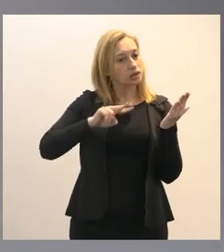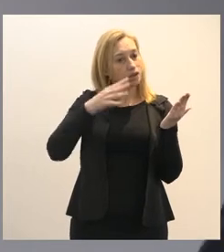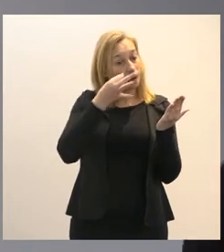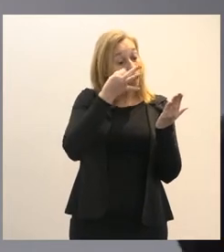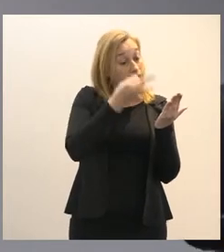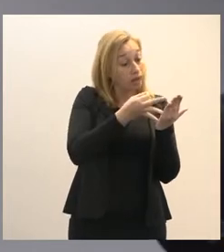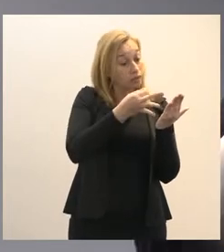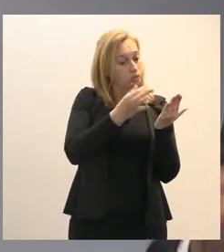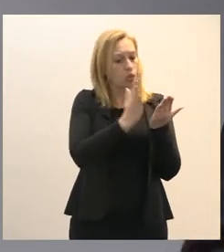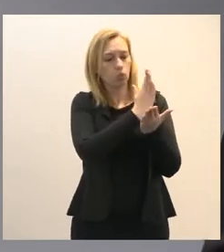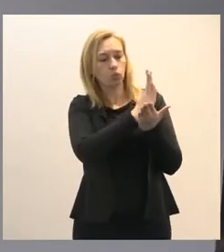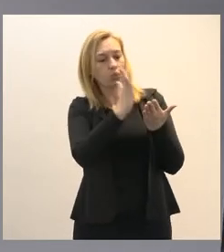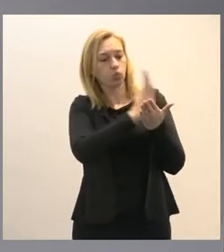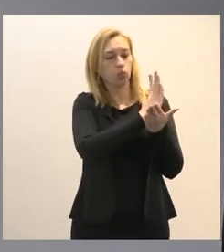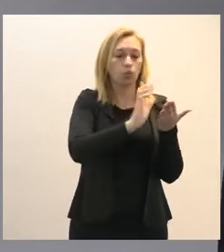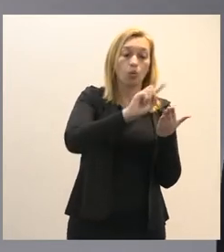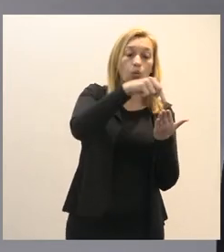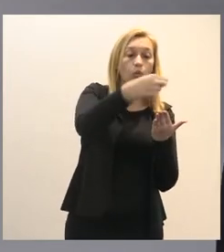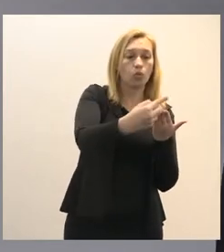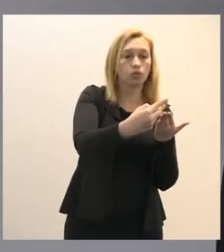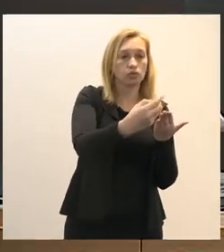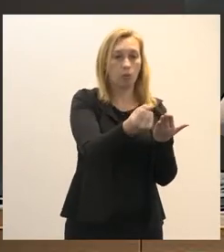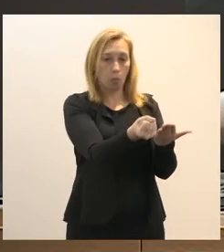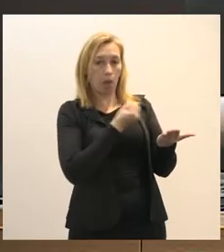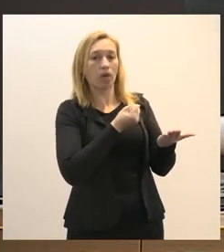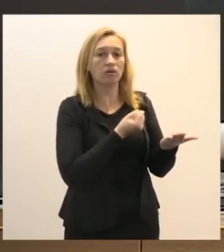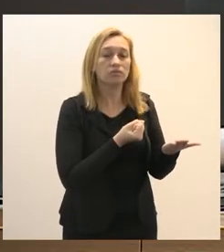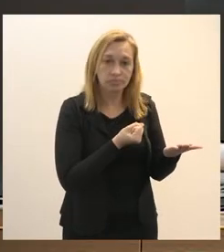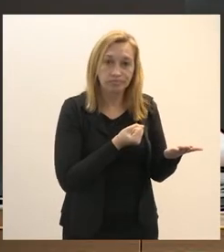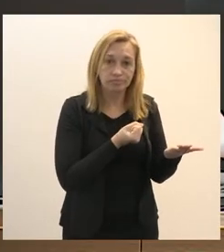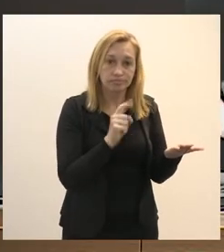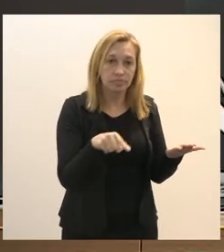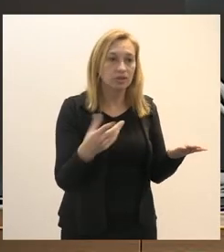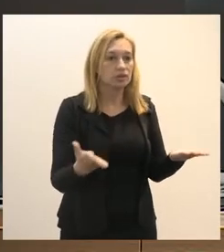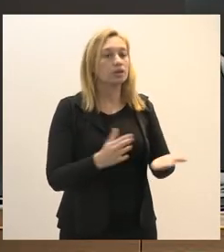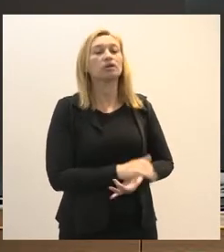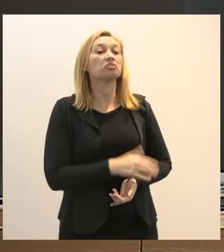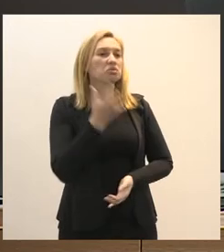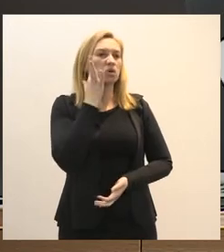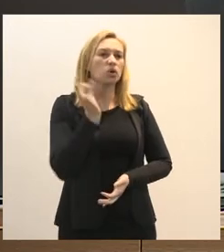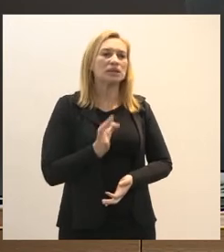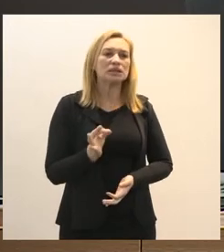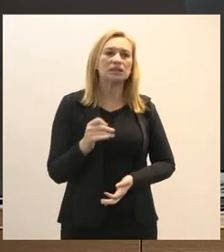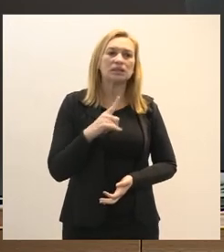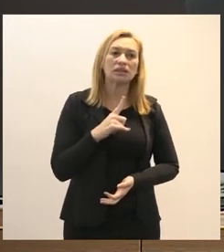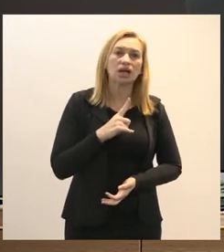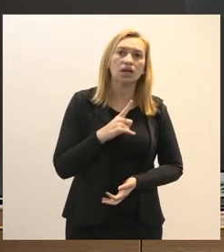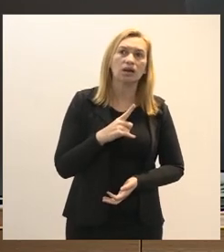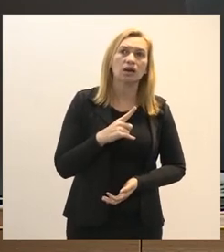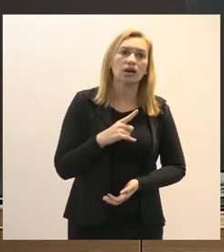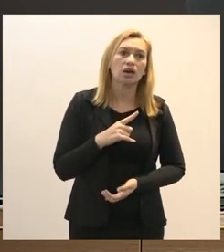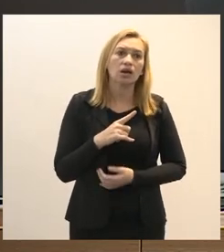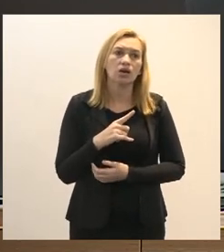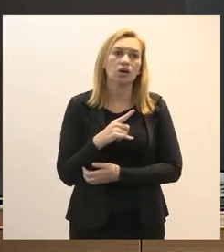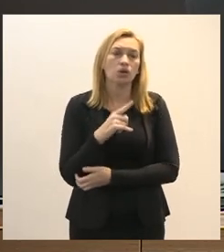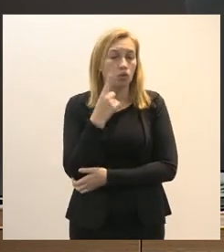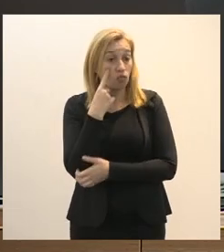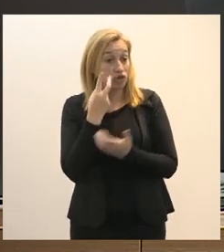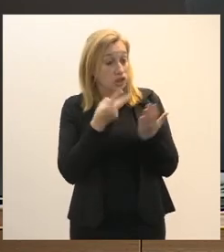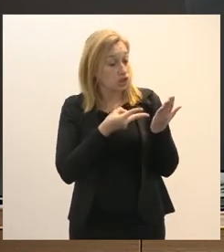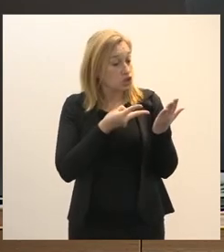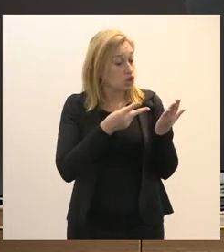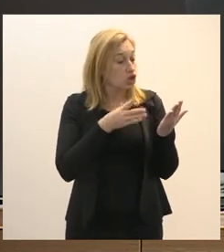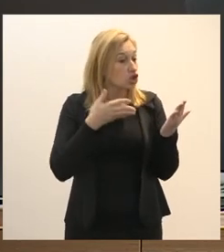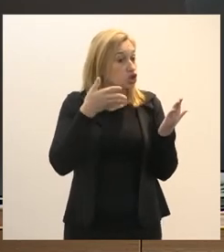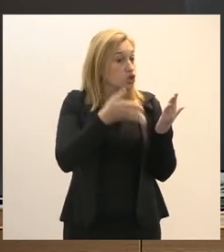alguma por alguma outra apunhalada então eu não sei se tem algum outro estou vendo aqui se chegou